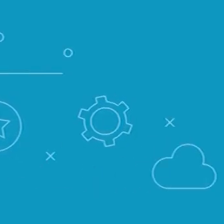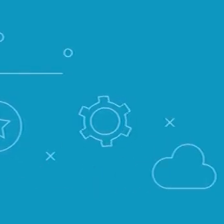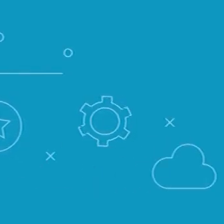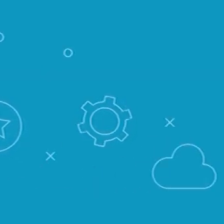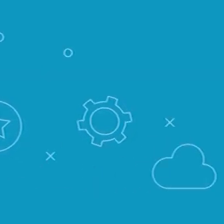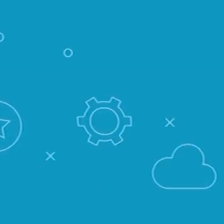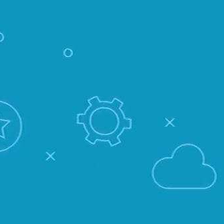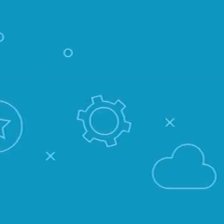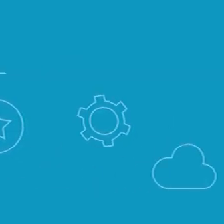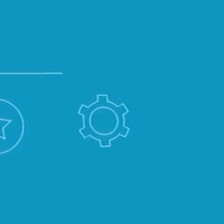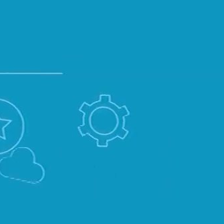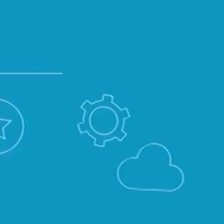Tchau, tchau.